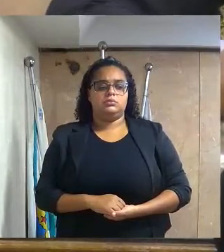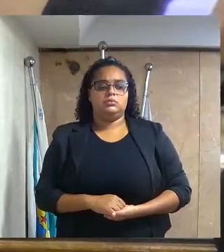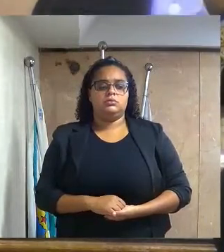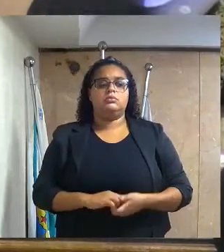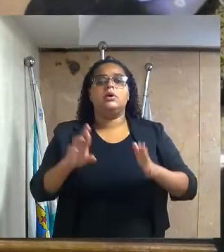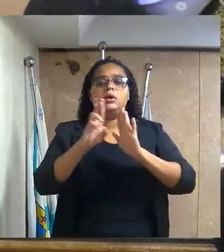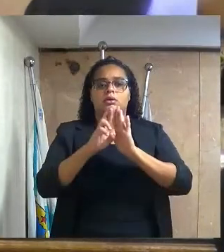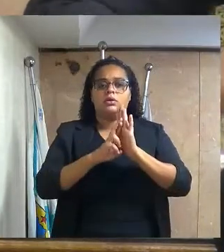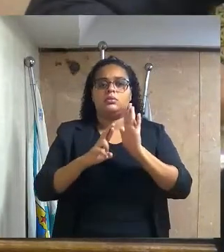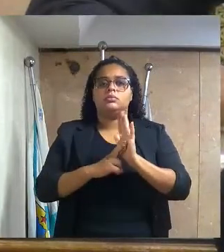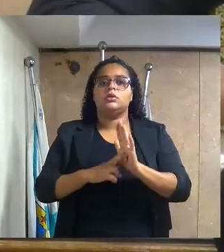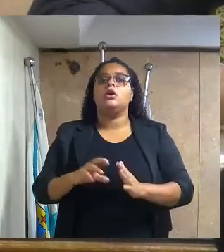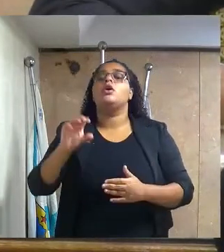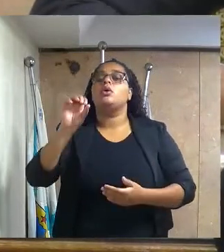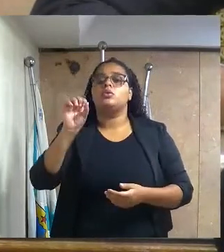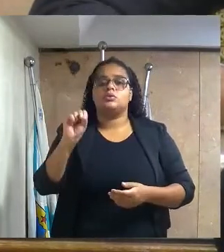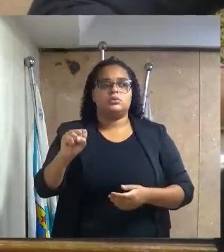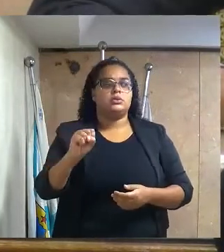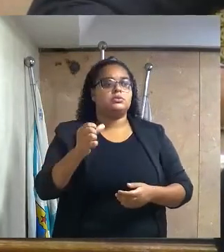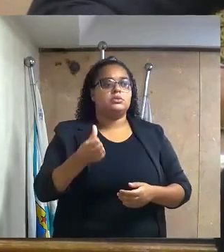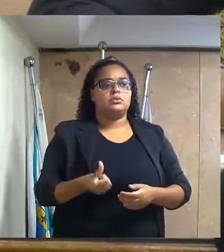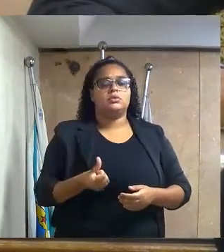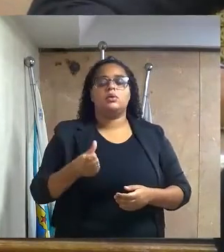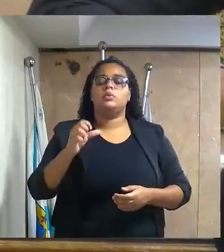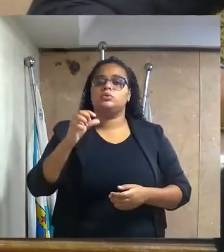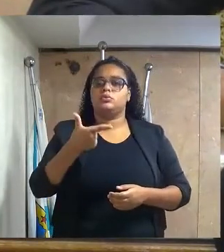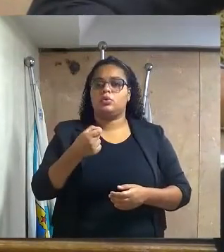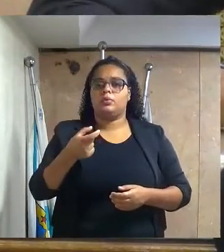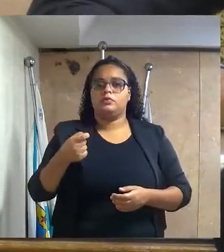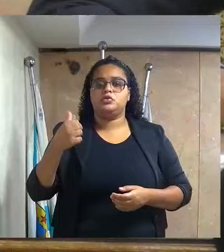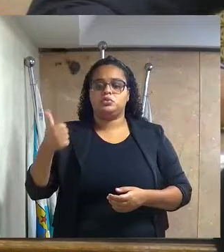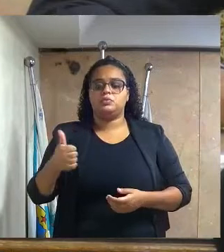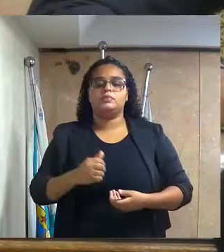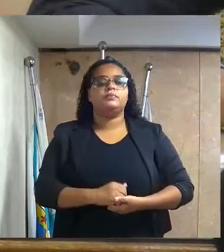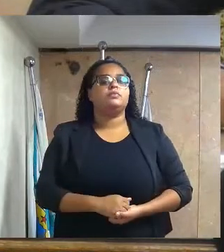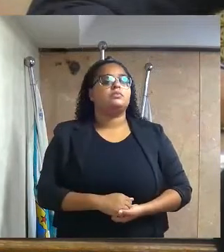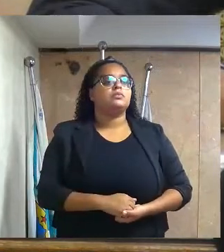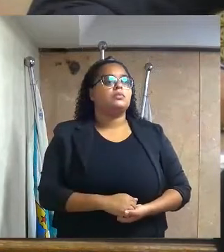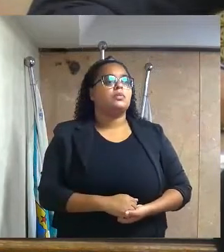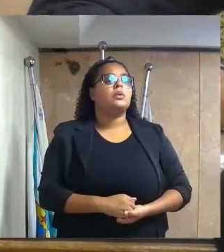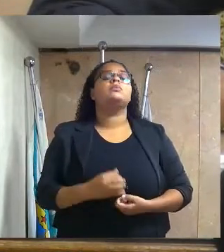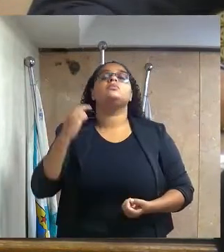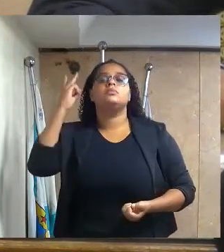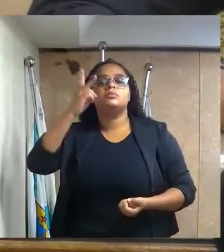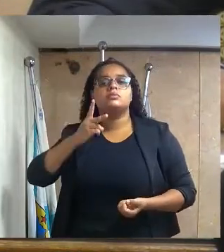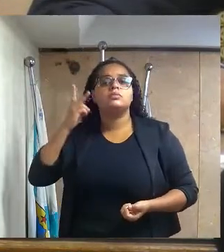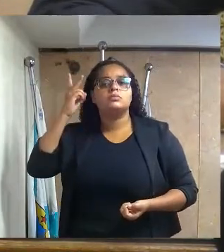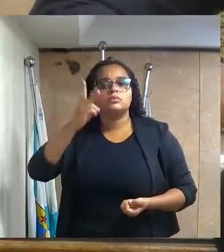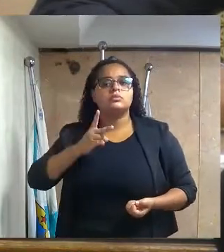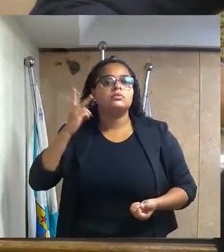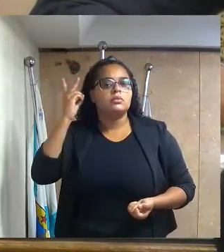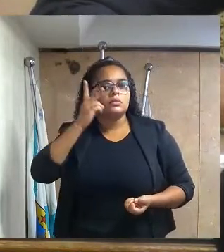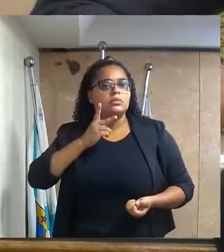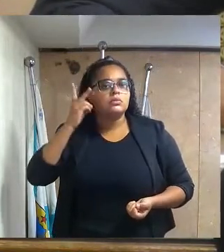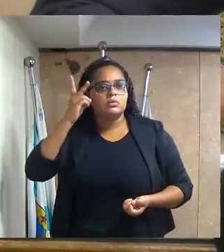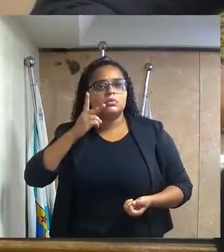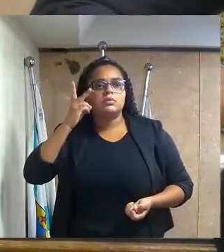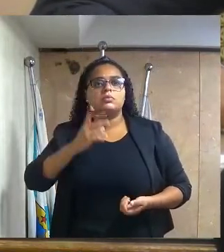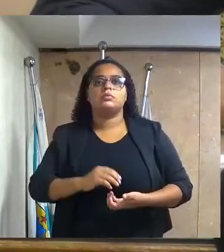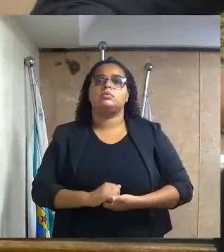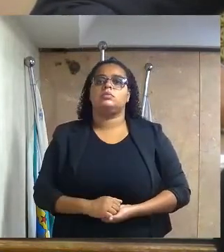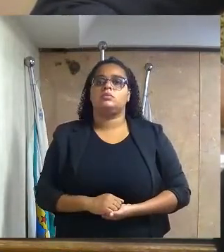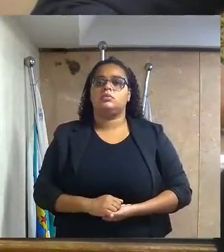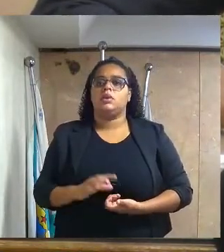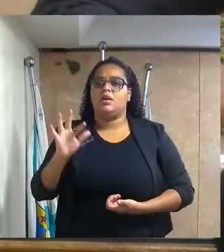Requerimento número 868-2021, do excelentíssimo senhor vereador,